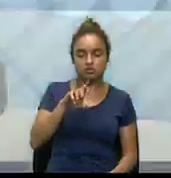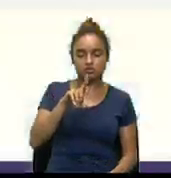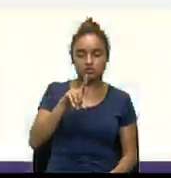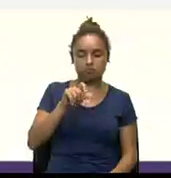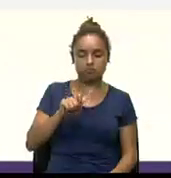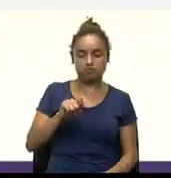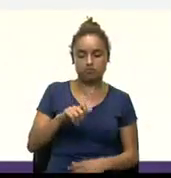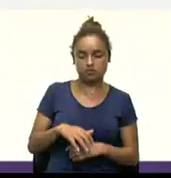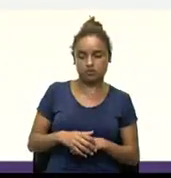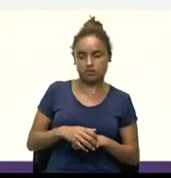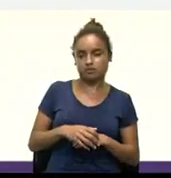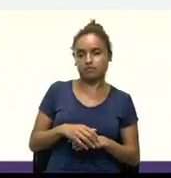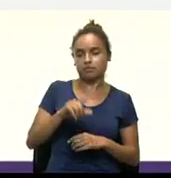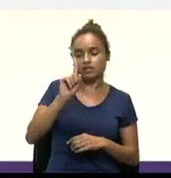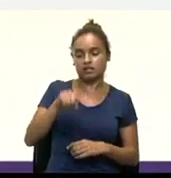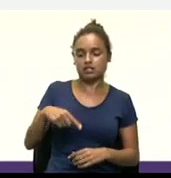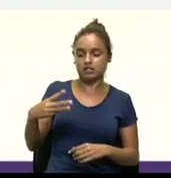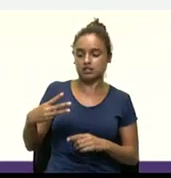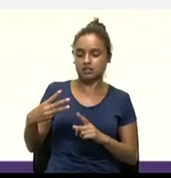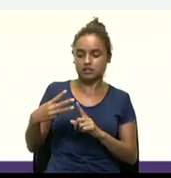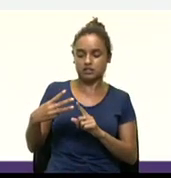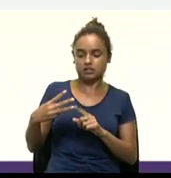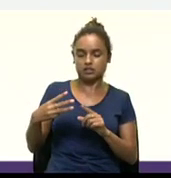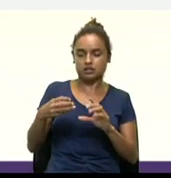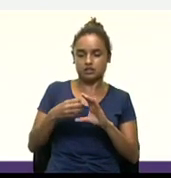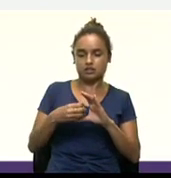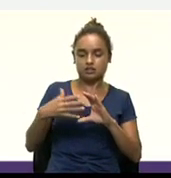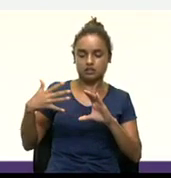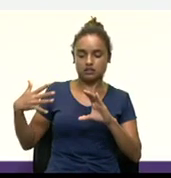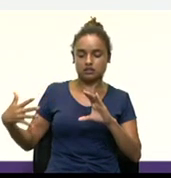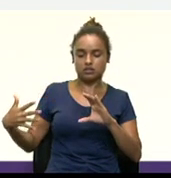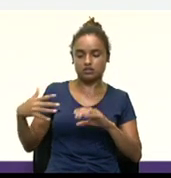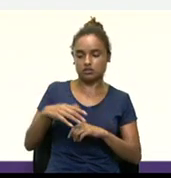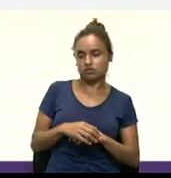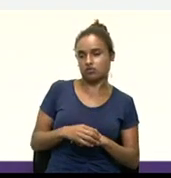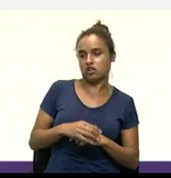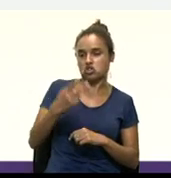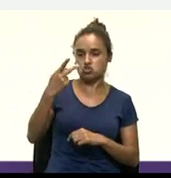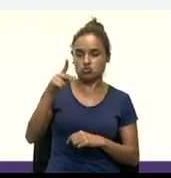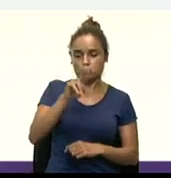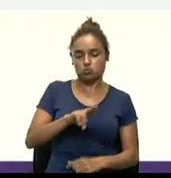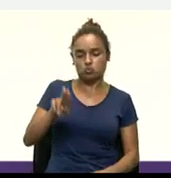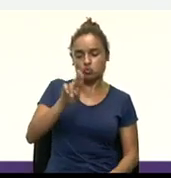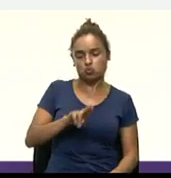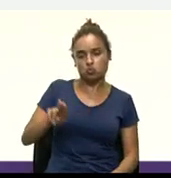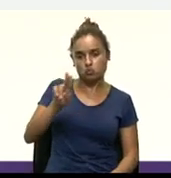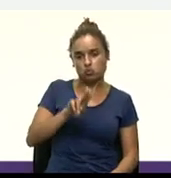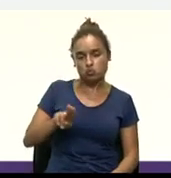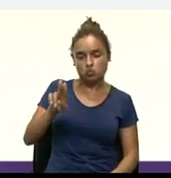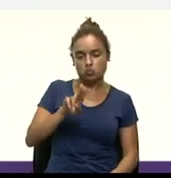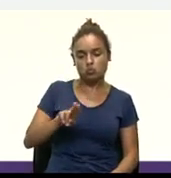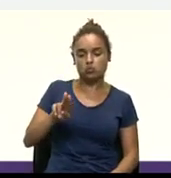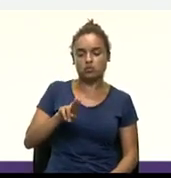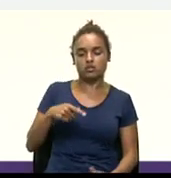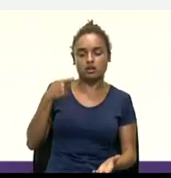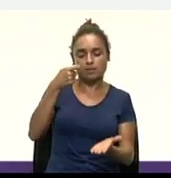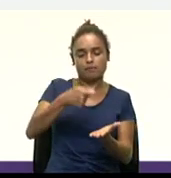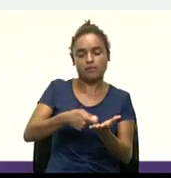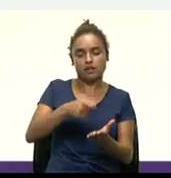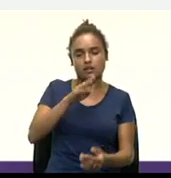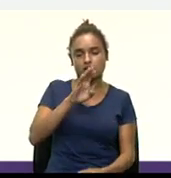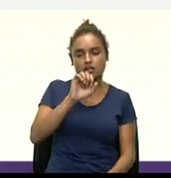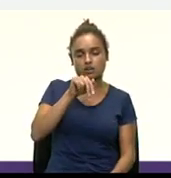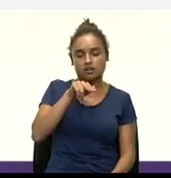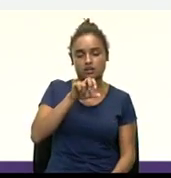terceira característica, o seu uso pode ser para pagar bens ou serviços